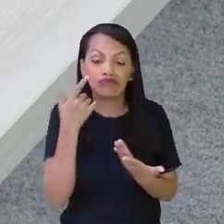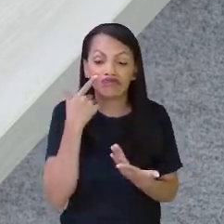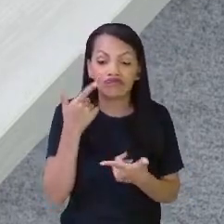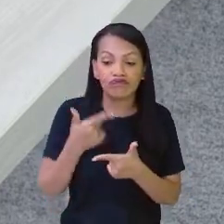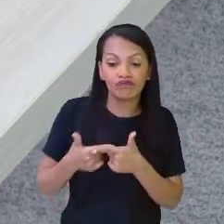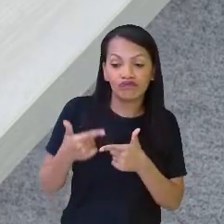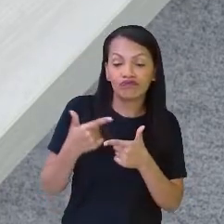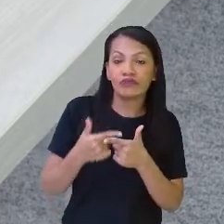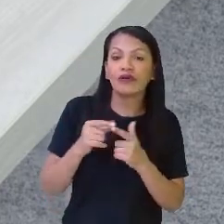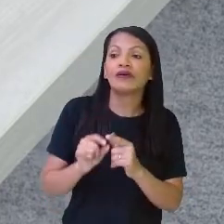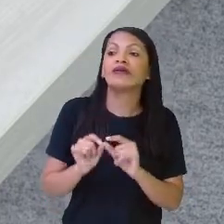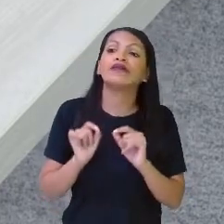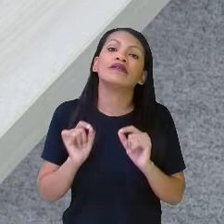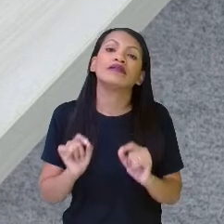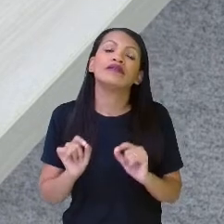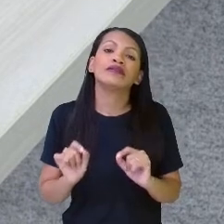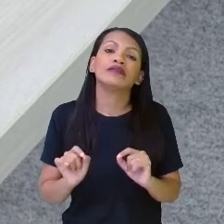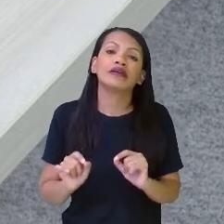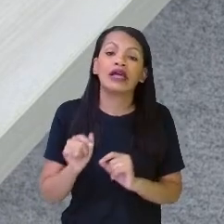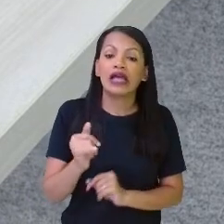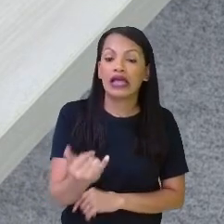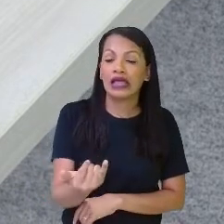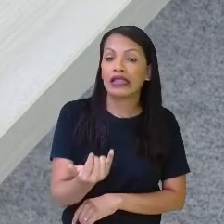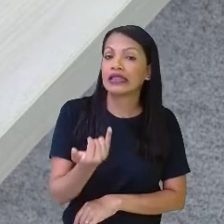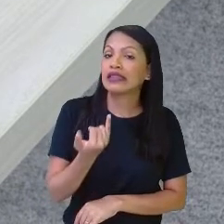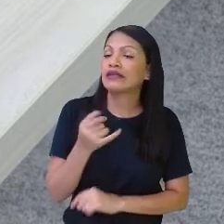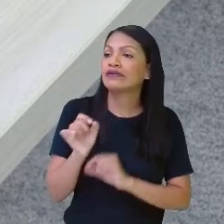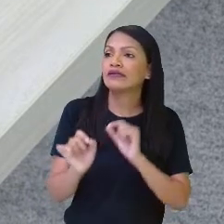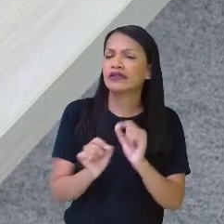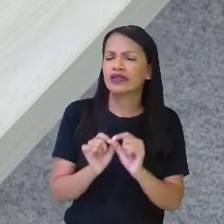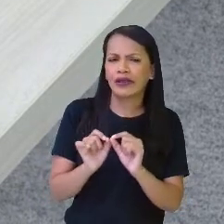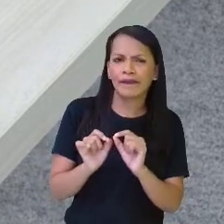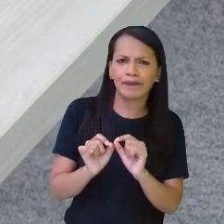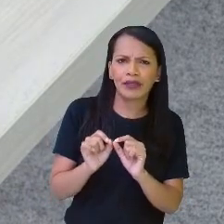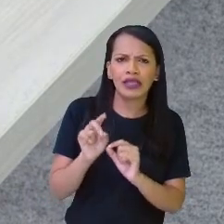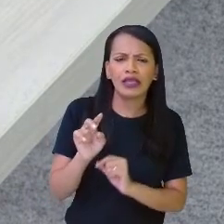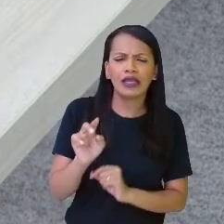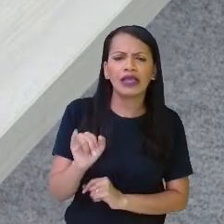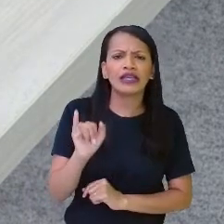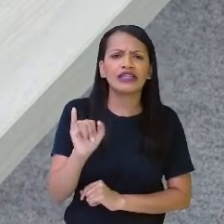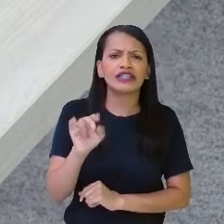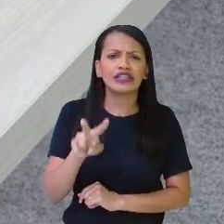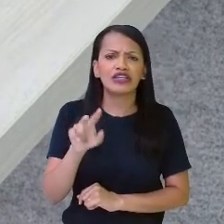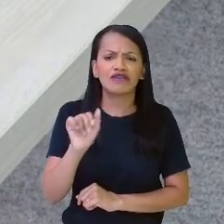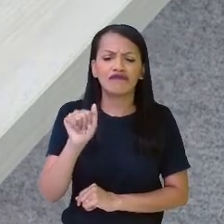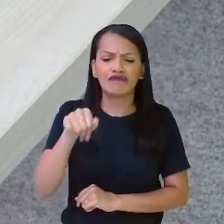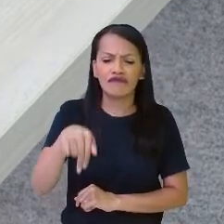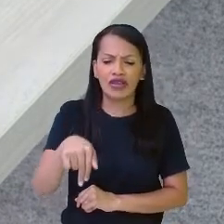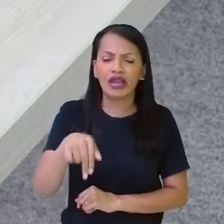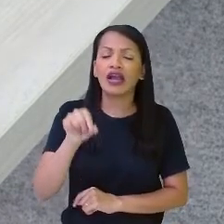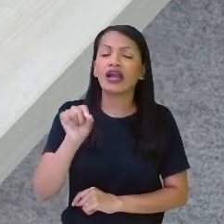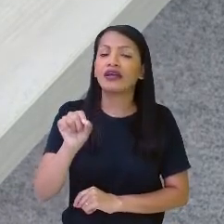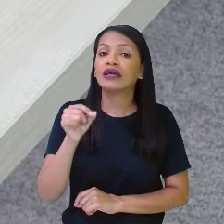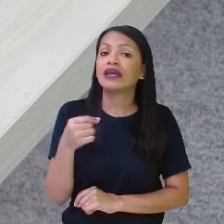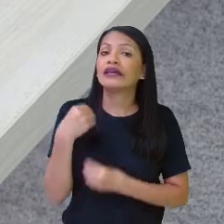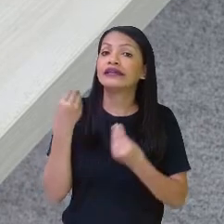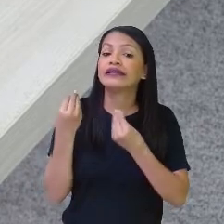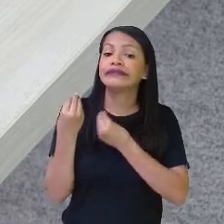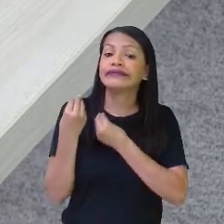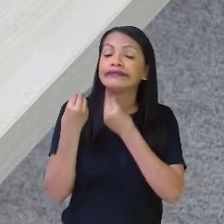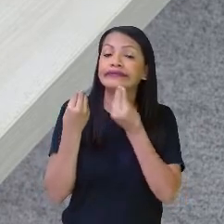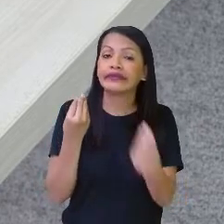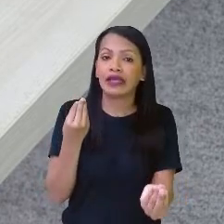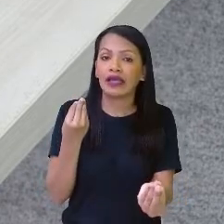A situação problema disse que o Ivan ia dar 2 sextos. Então, se eu tenho aqui, ó, 1